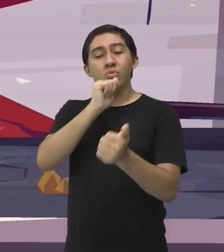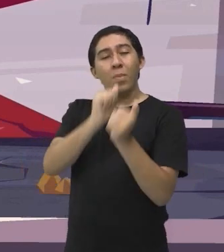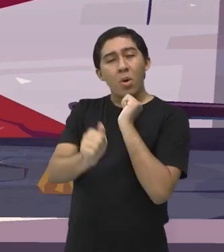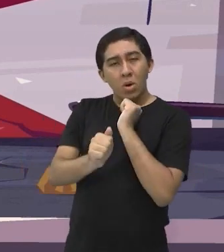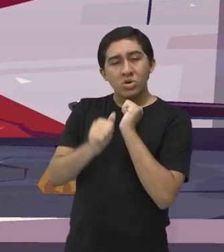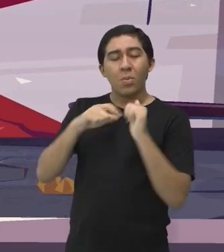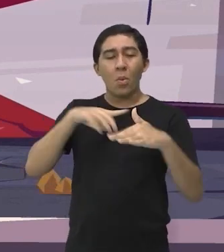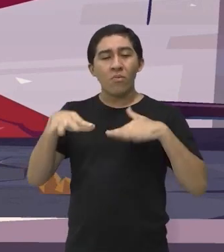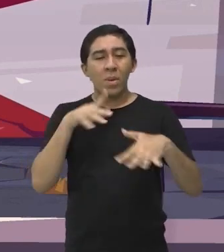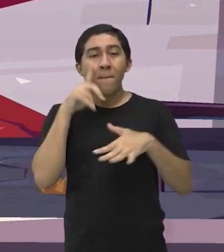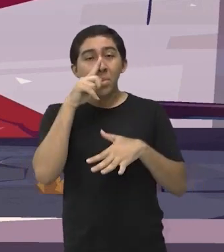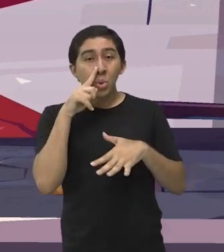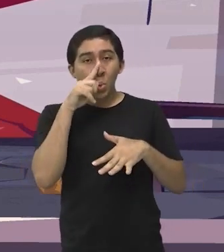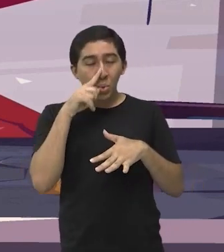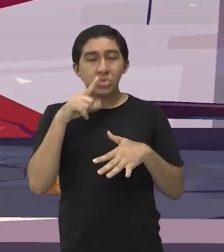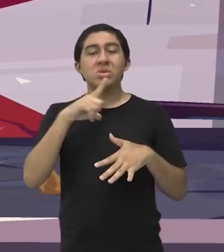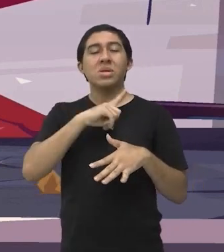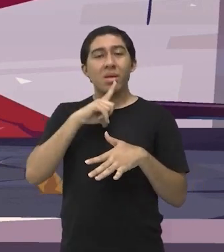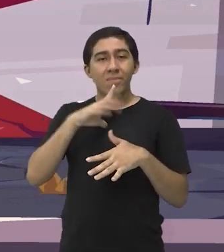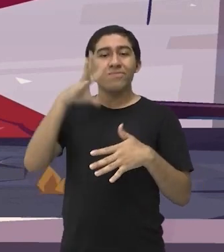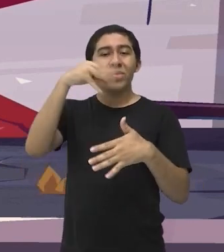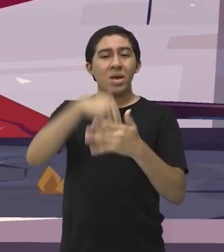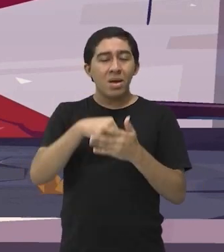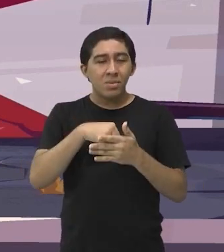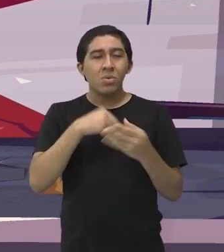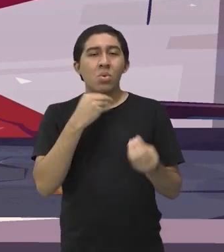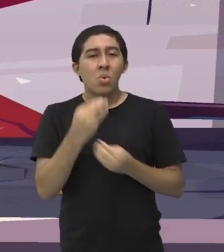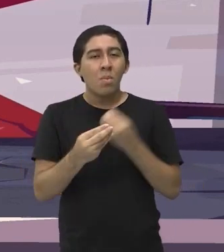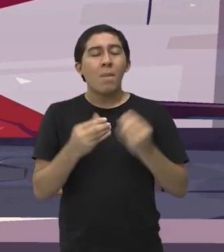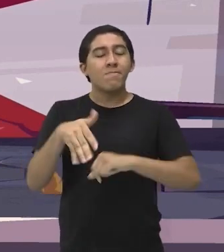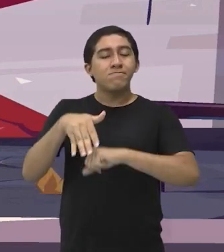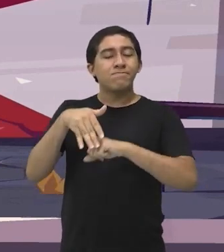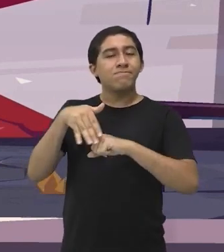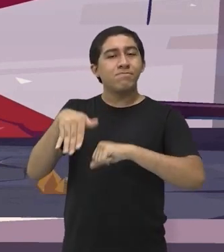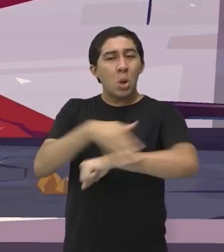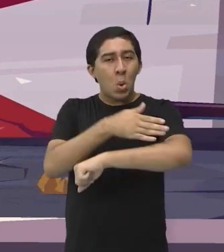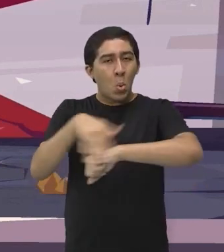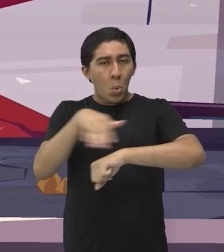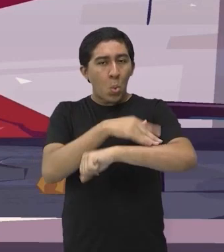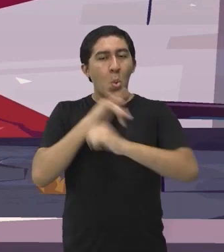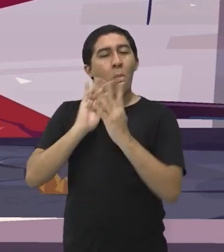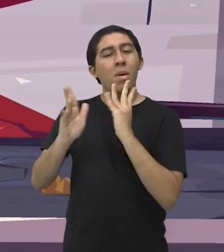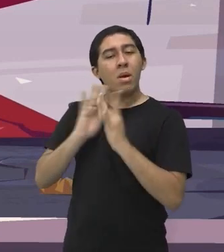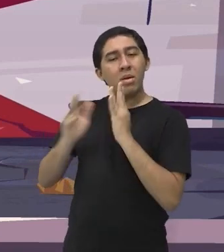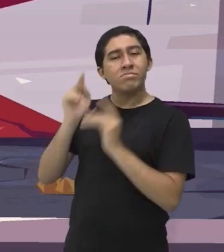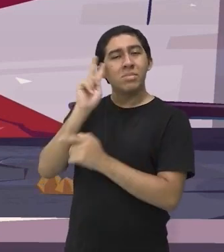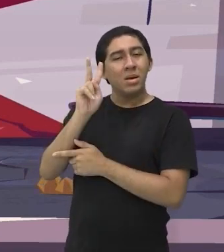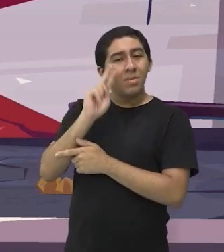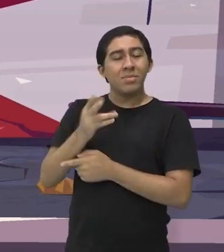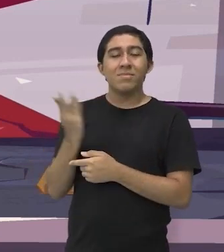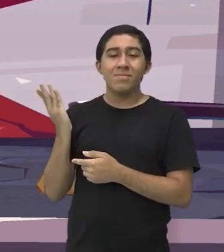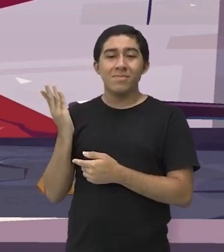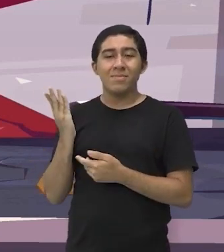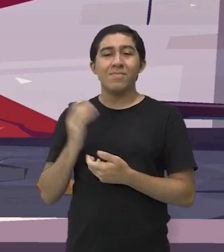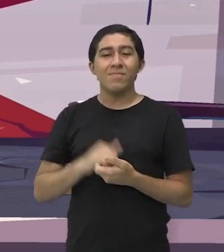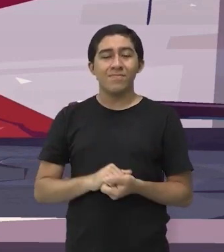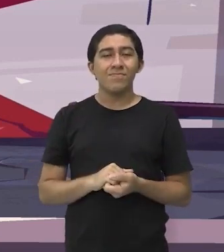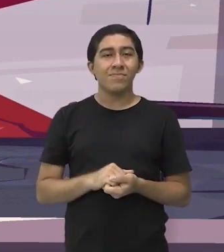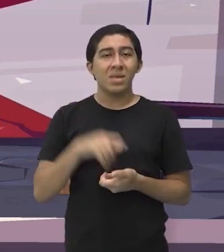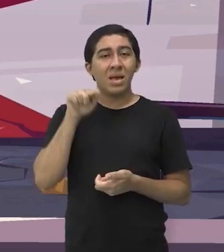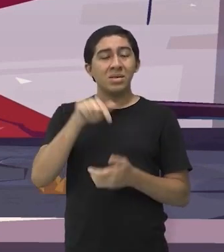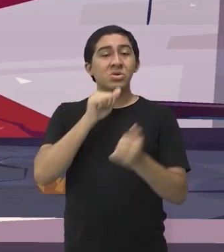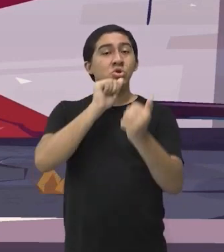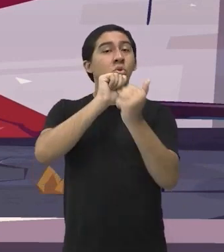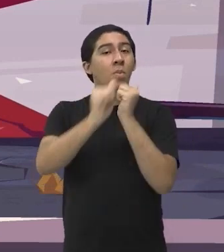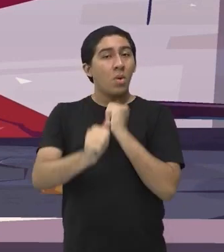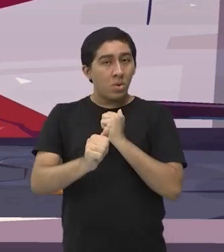aventura trabalhados ali em meio urbano. Não sei se vocês se lembram, né? Olha só, os esportes